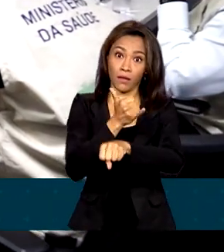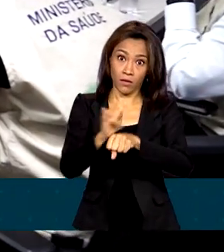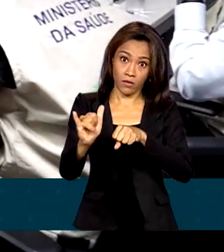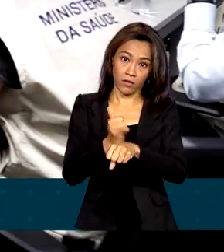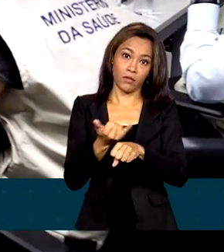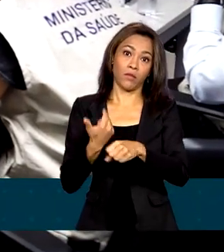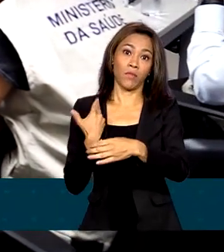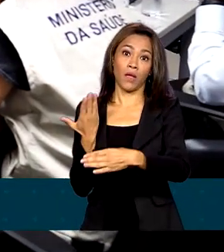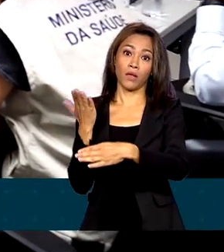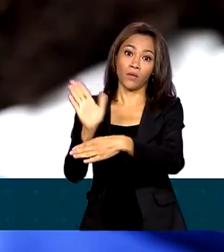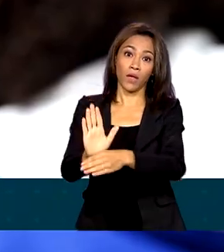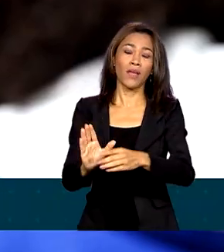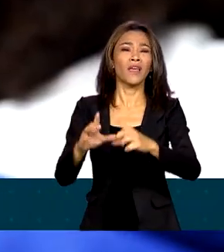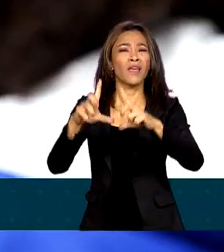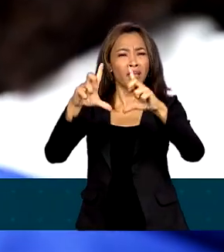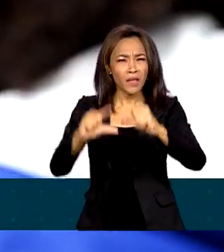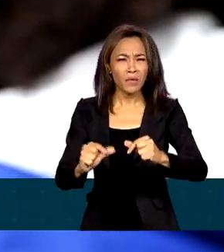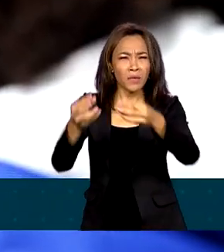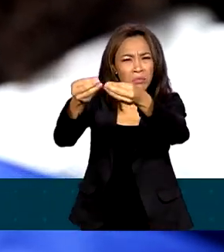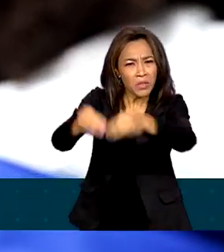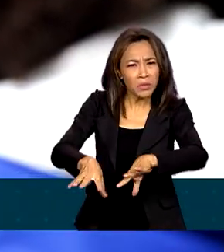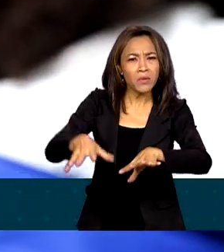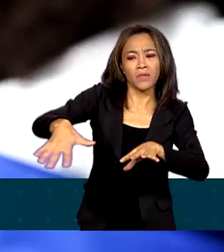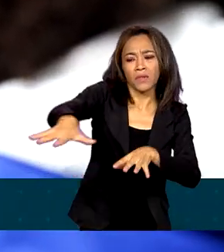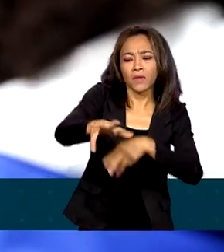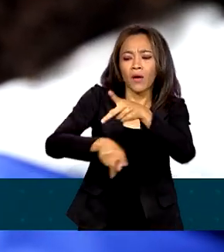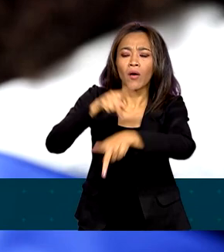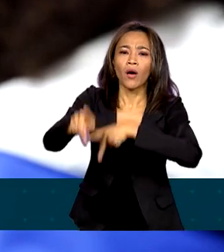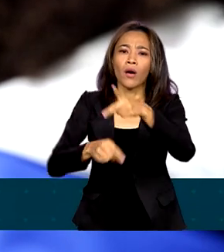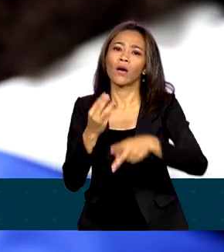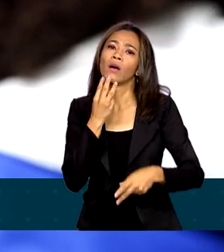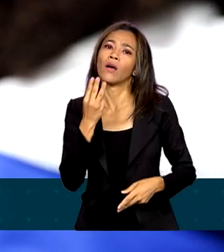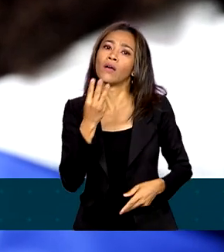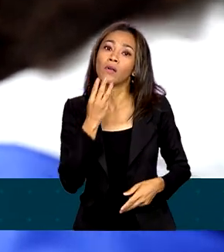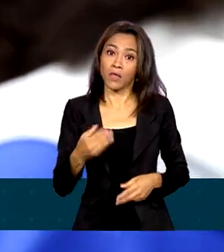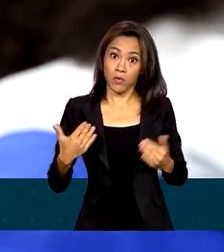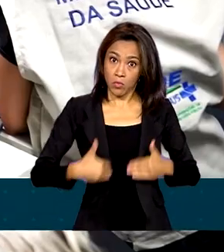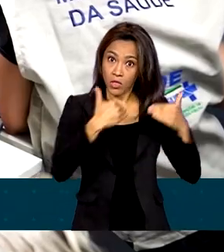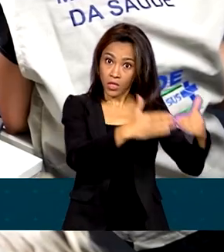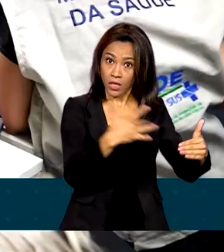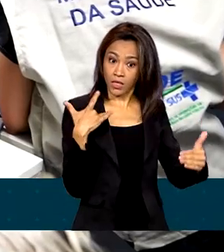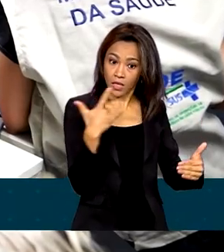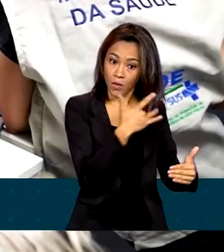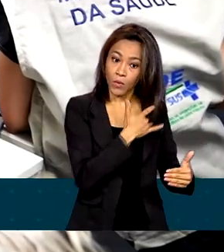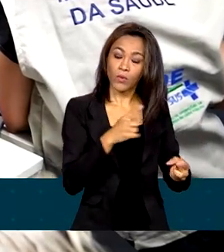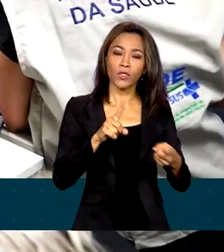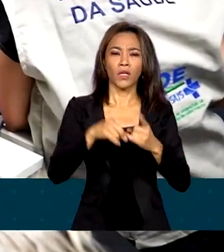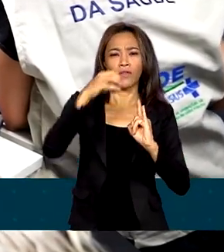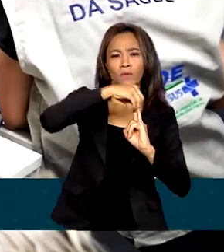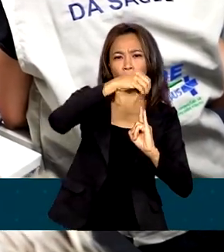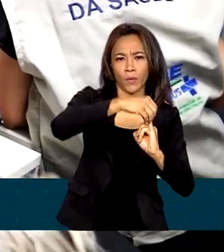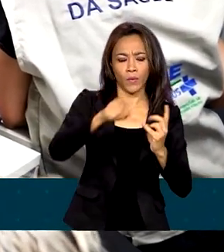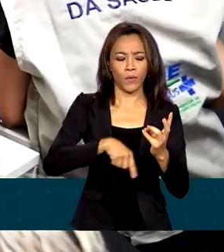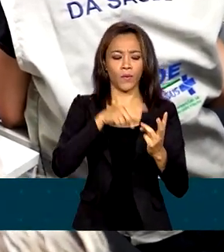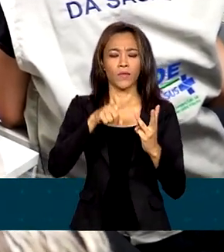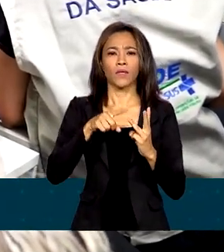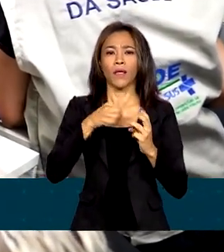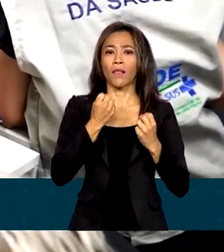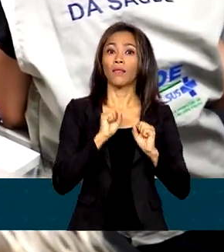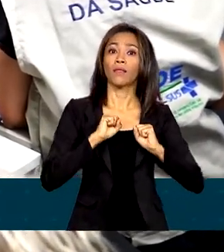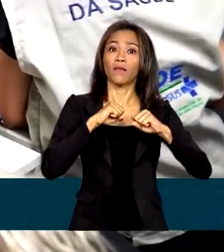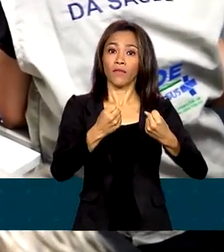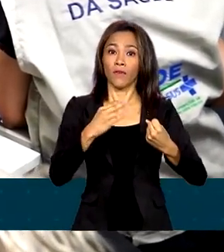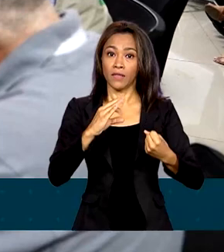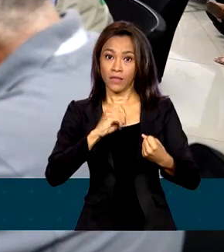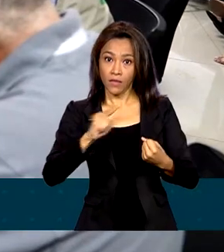contenção dos impactos ao povo Yanomami. Além do Ministério da Saúde, participam do COI, Fiocruz, Defesa Civil, Casa Civil